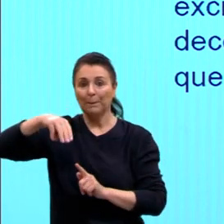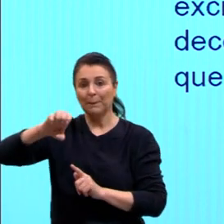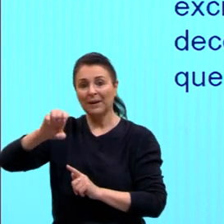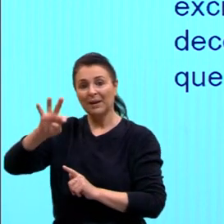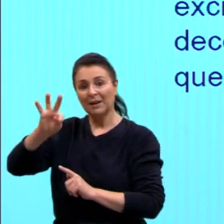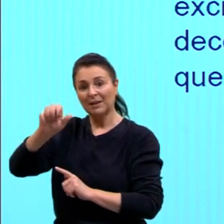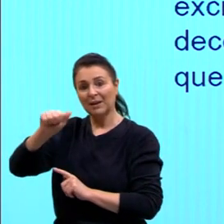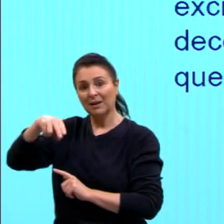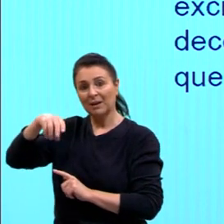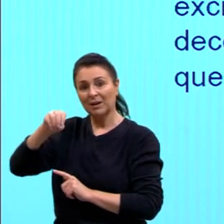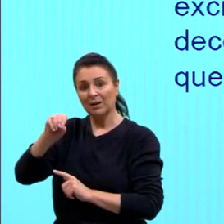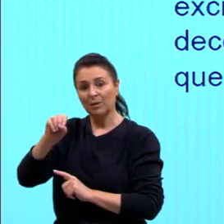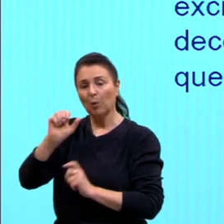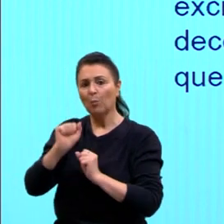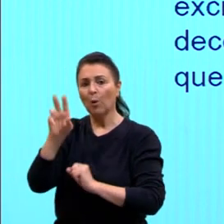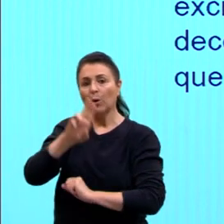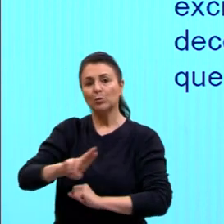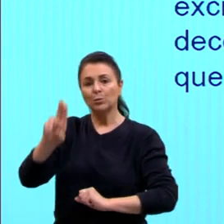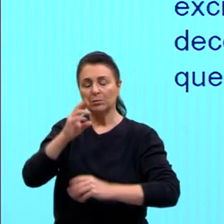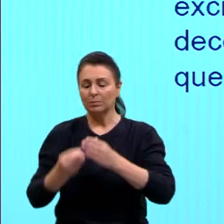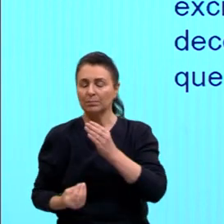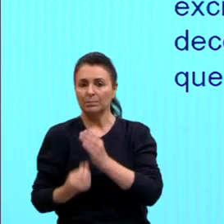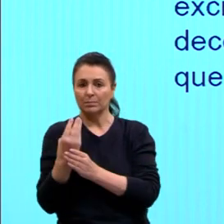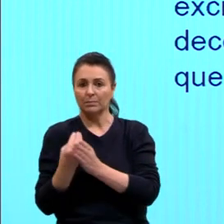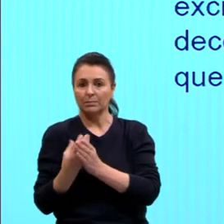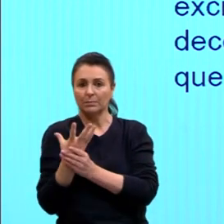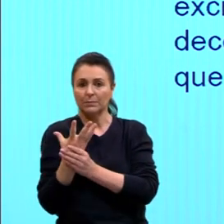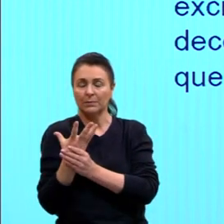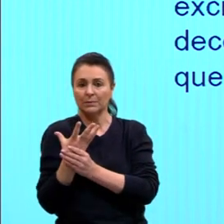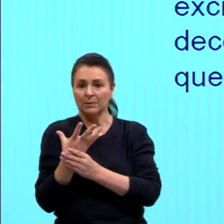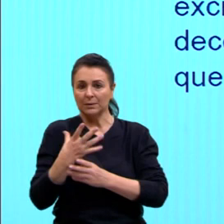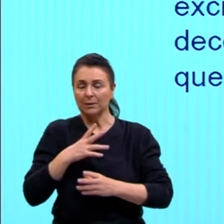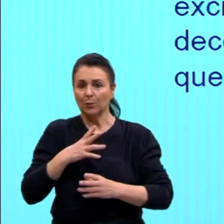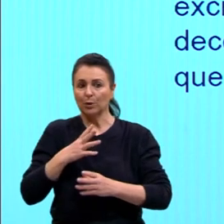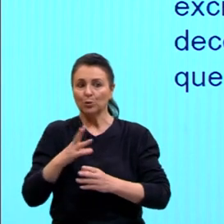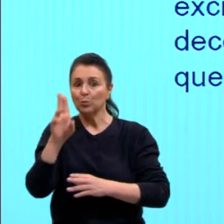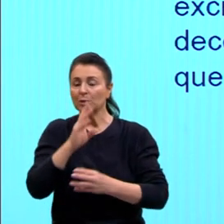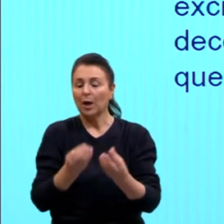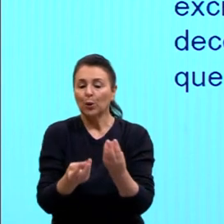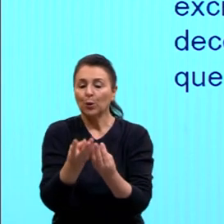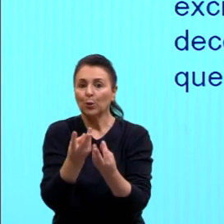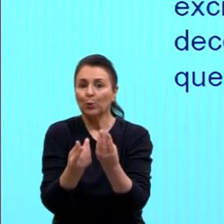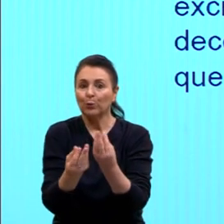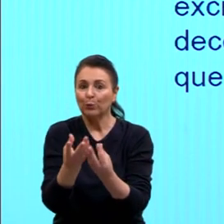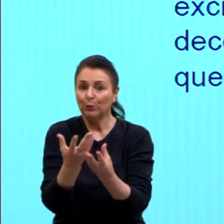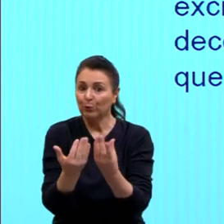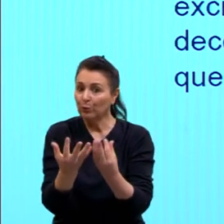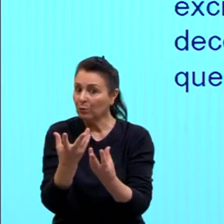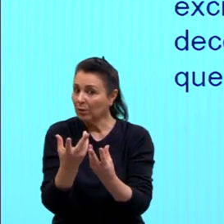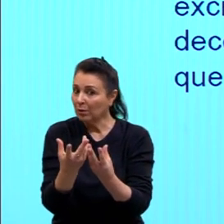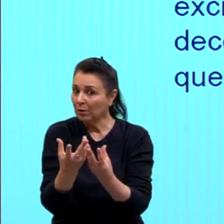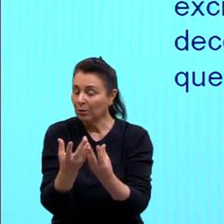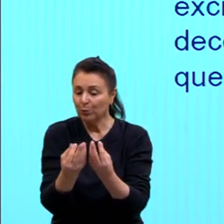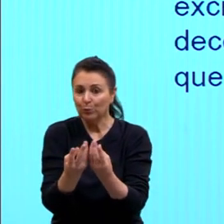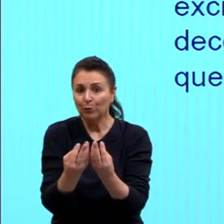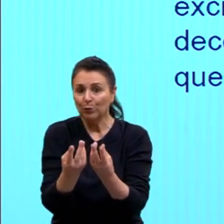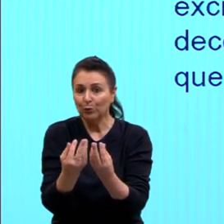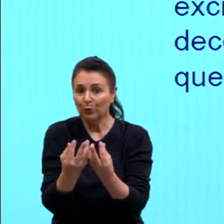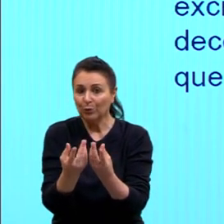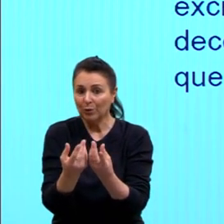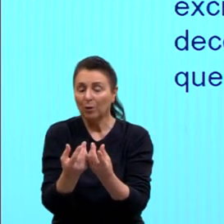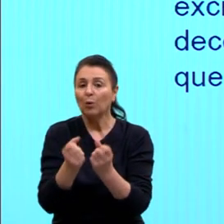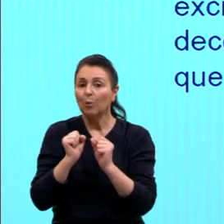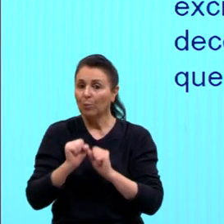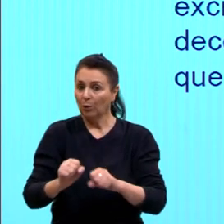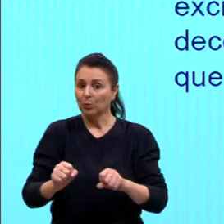a gente pode utilizar ele para produzir, botar no fogão, certo, produzir outras questões. Então,